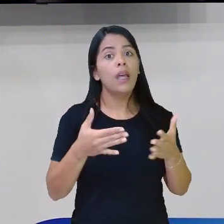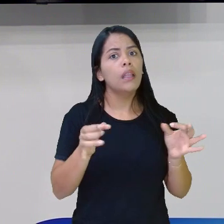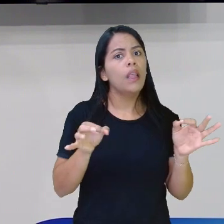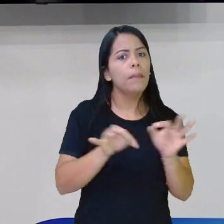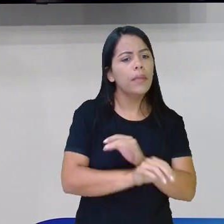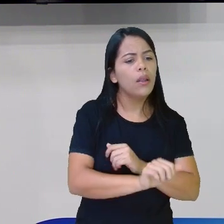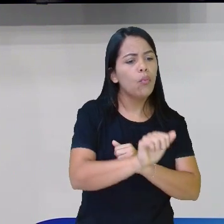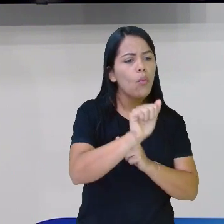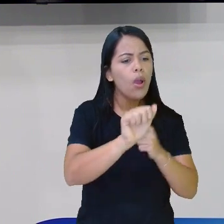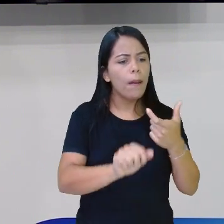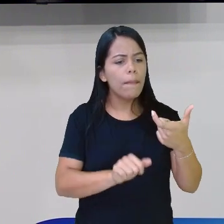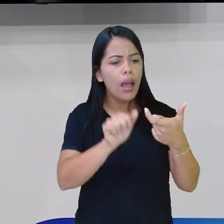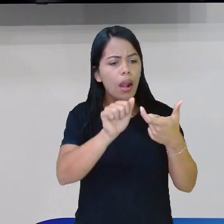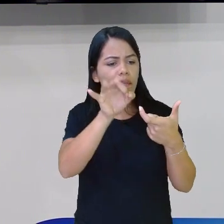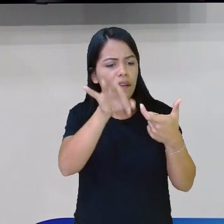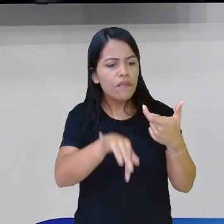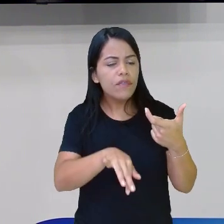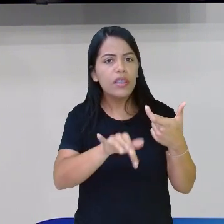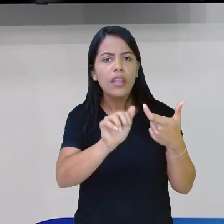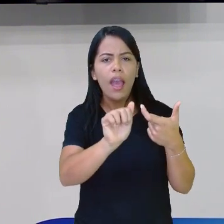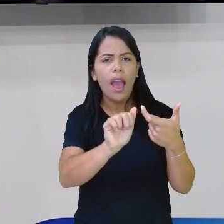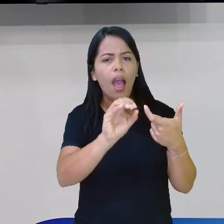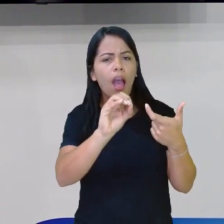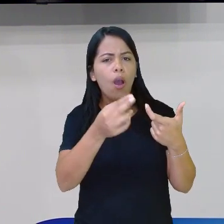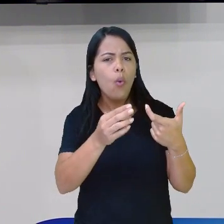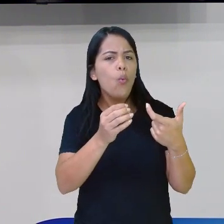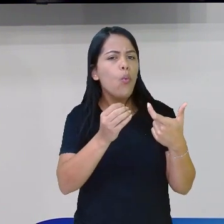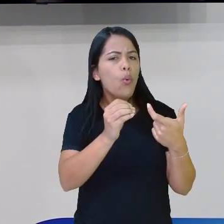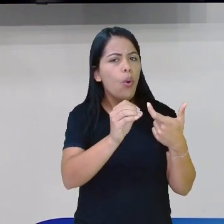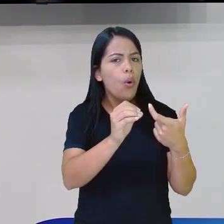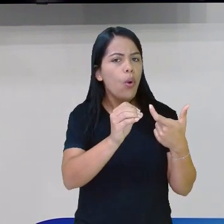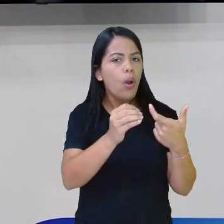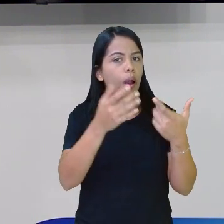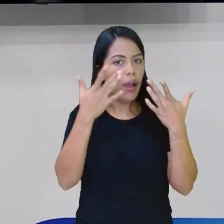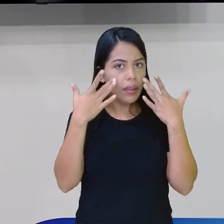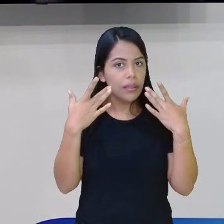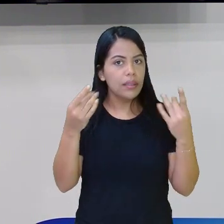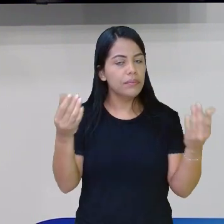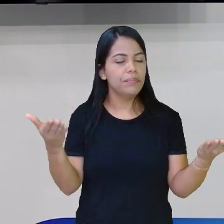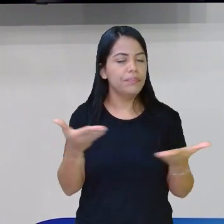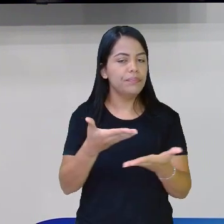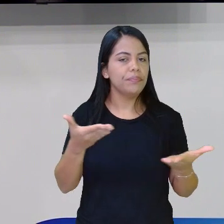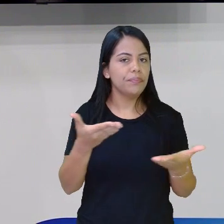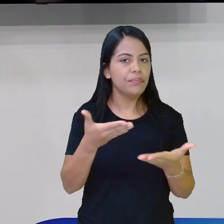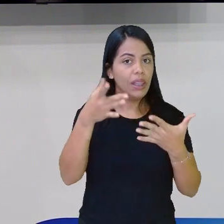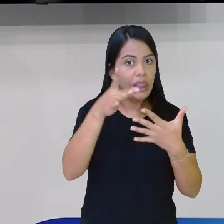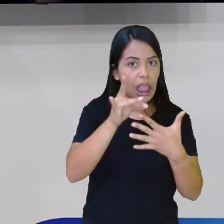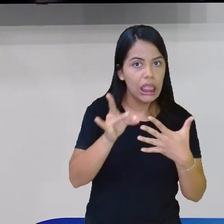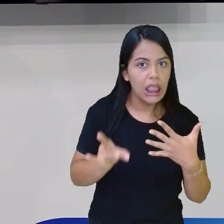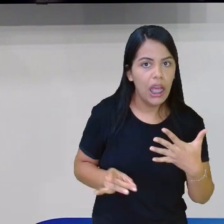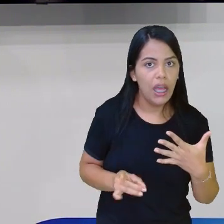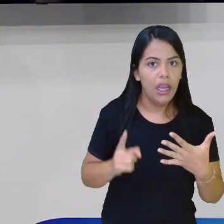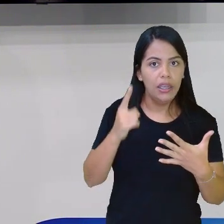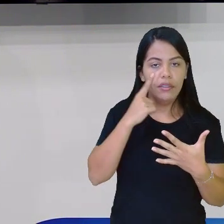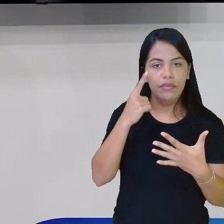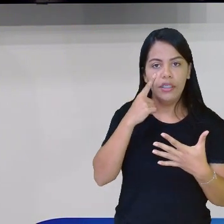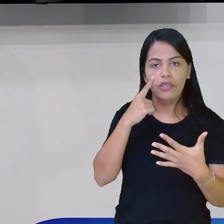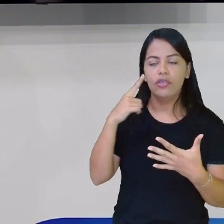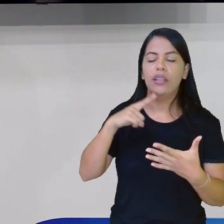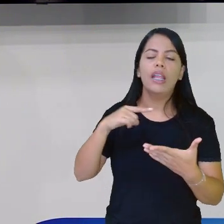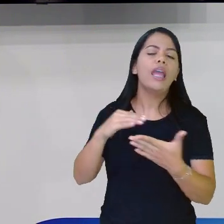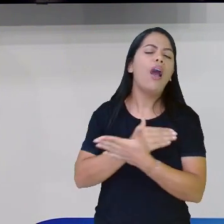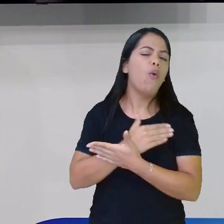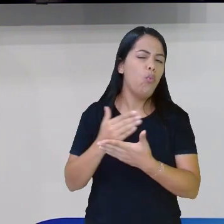A? Será que termina com O? Preste atenção nesse detalhe, tá? No caso dos adjetivos pátrios, existe